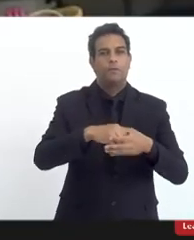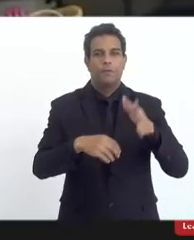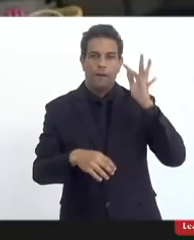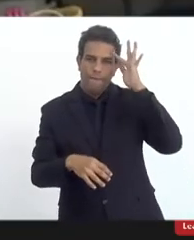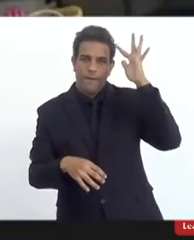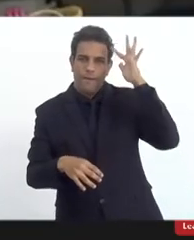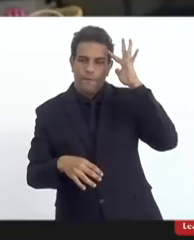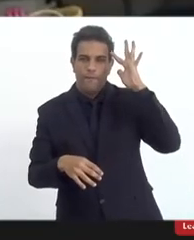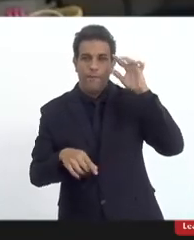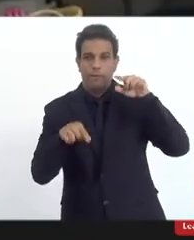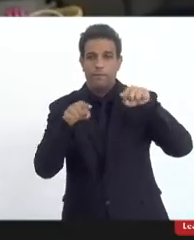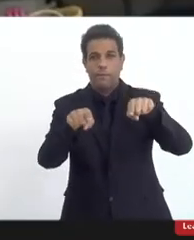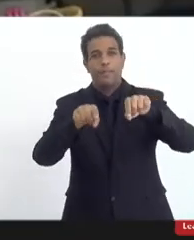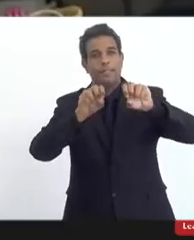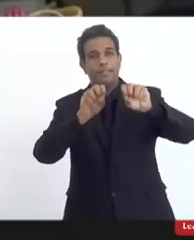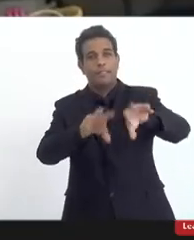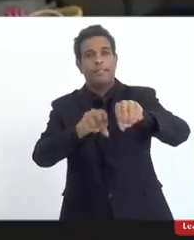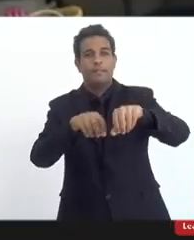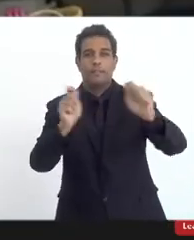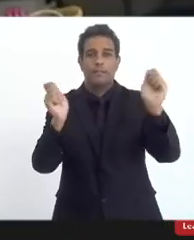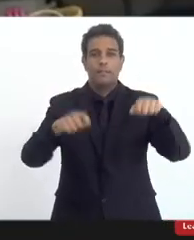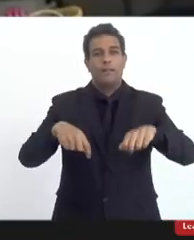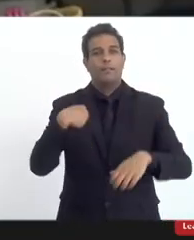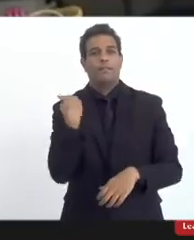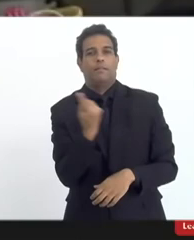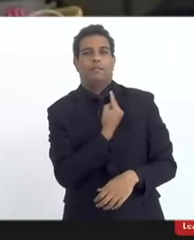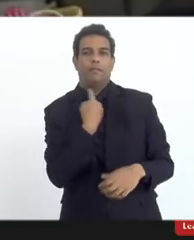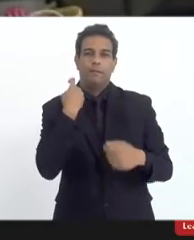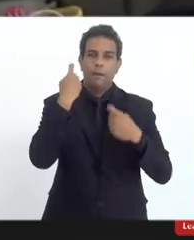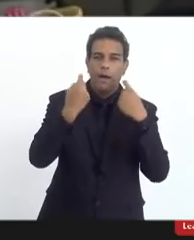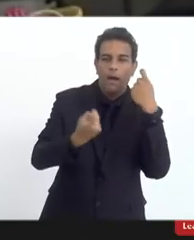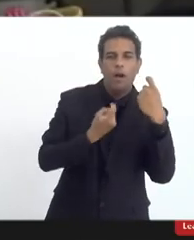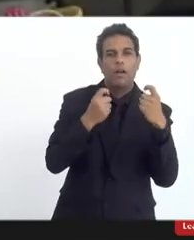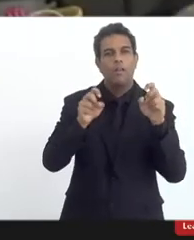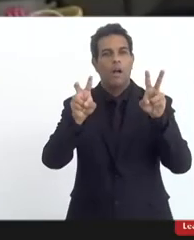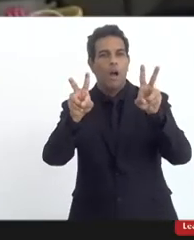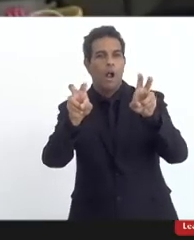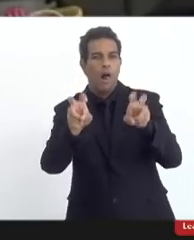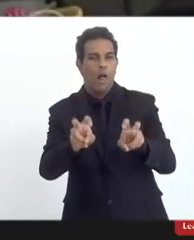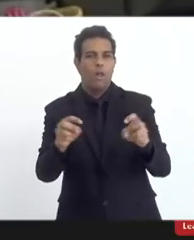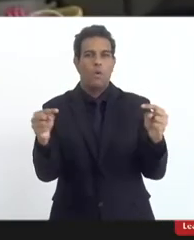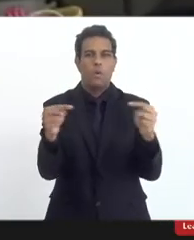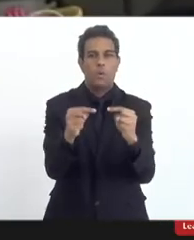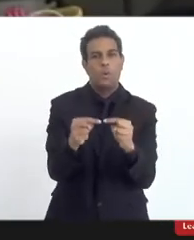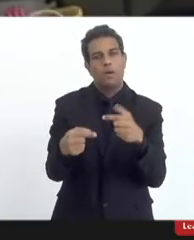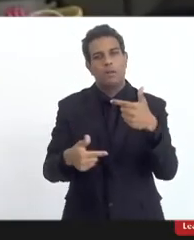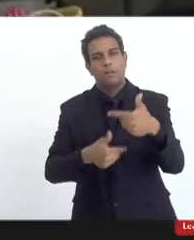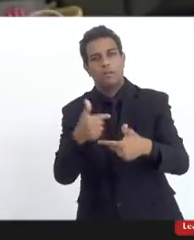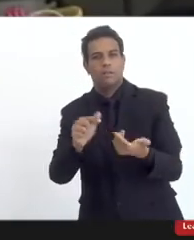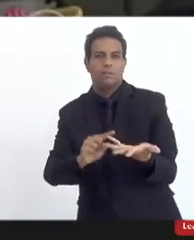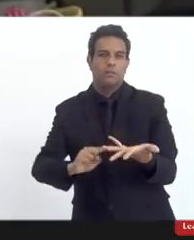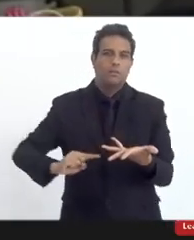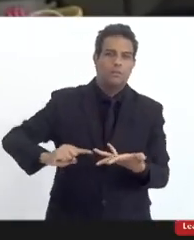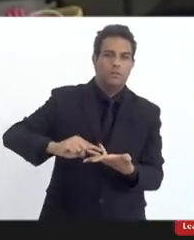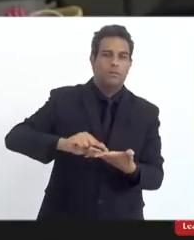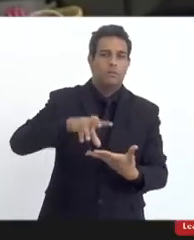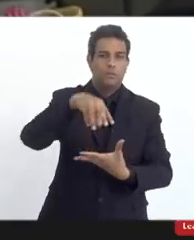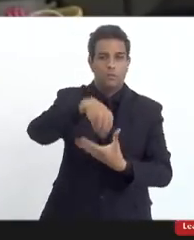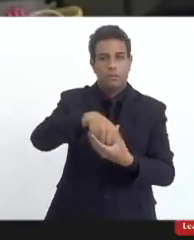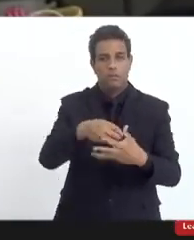o ensino religioso a gente tem essa preocupação de trazer essas temáticas mas trabalhando de forma